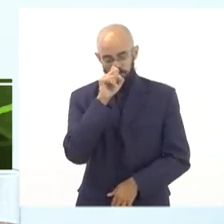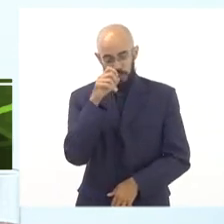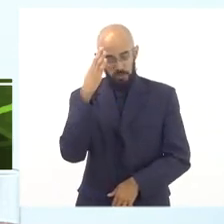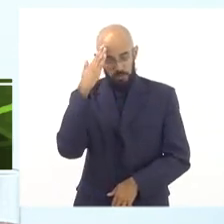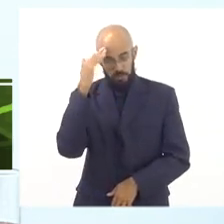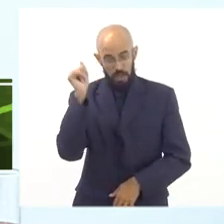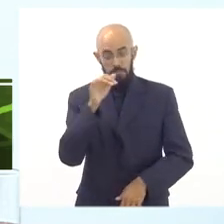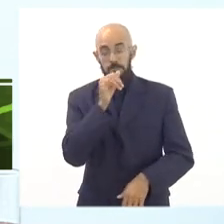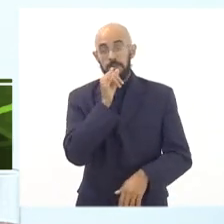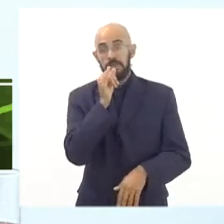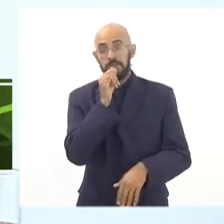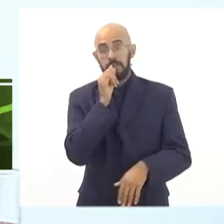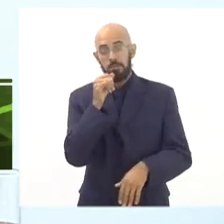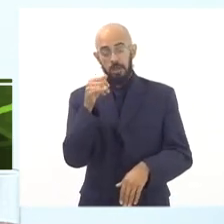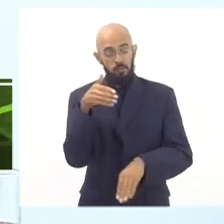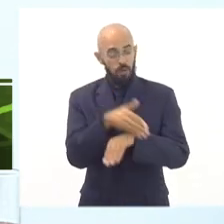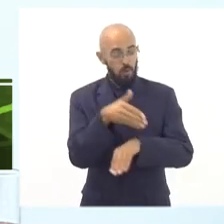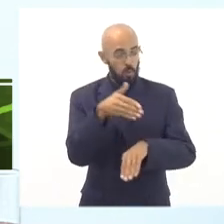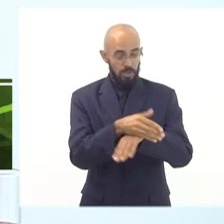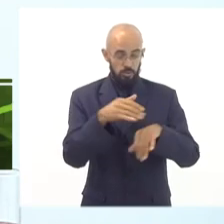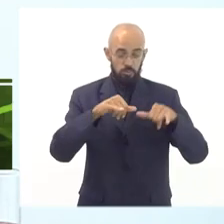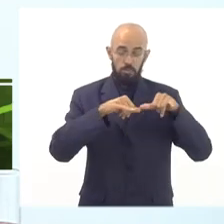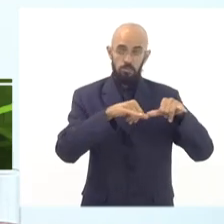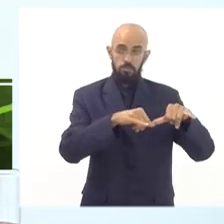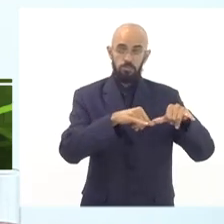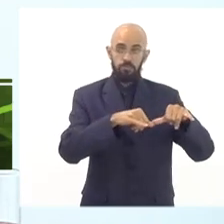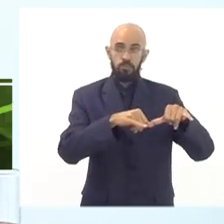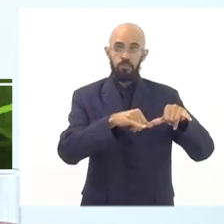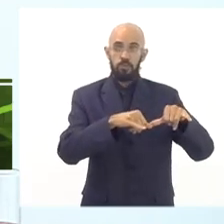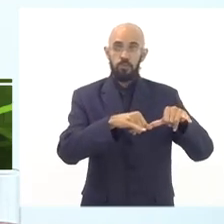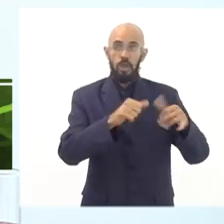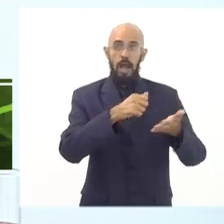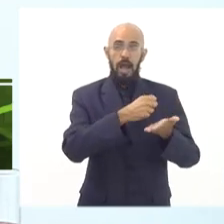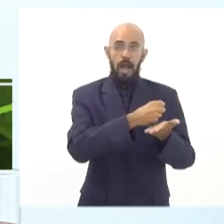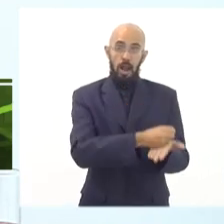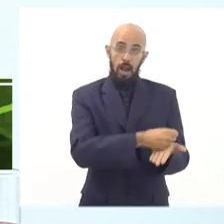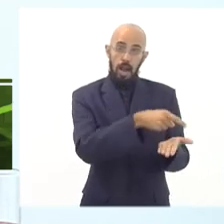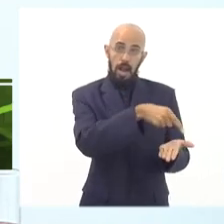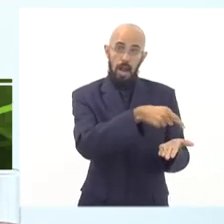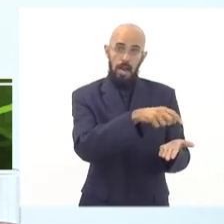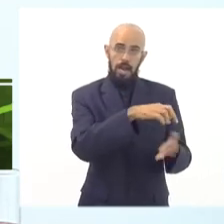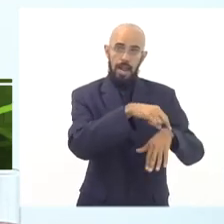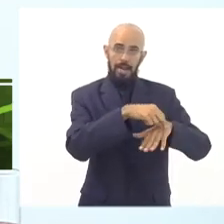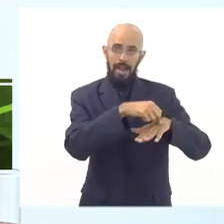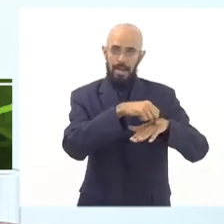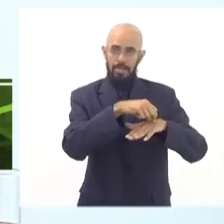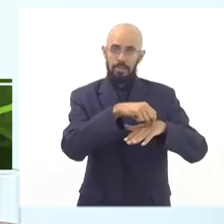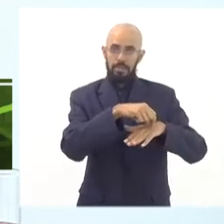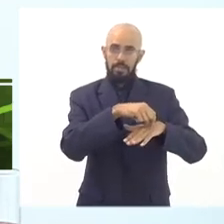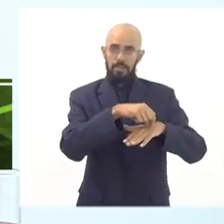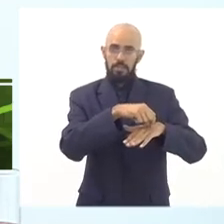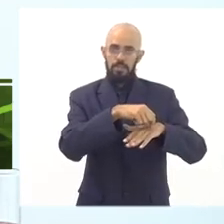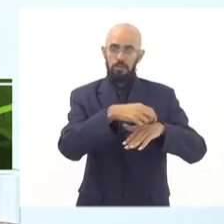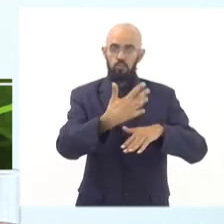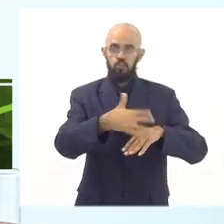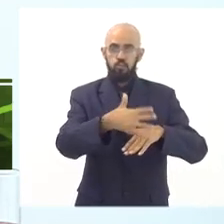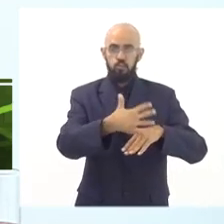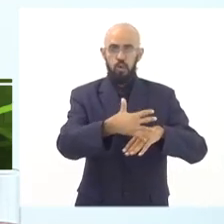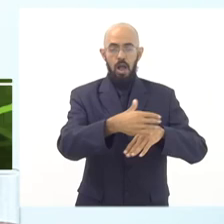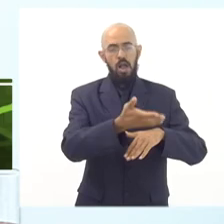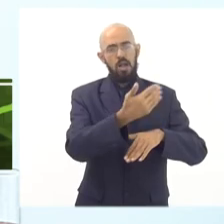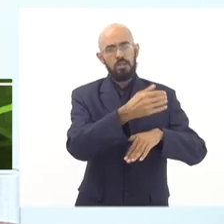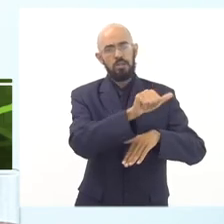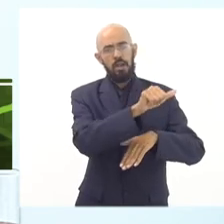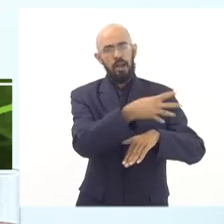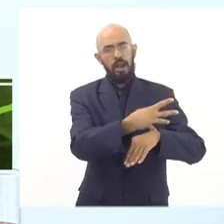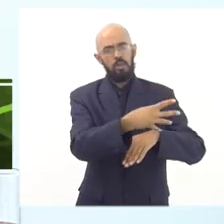exemplo, quem frequenta o seu mercado, que o quilo do patinho, nos últimos anos, pulou. Cinco anos atrás a gente comprava por R$ 14,